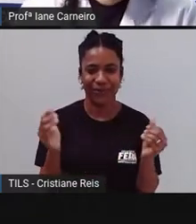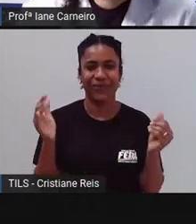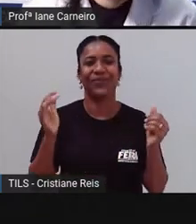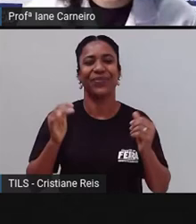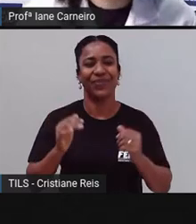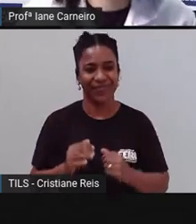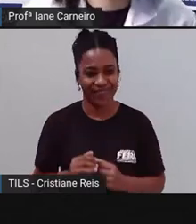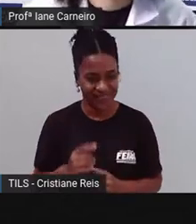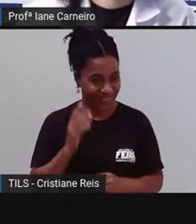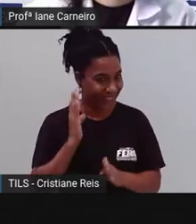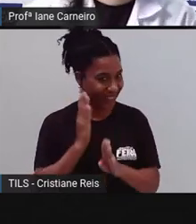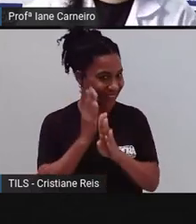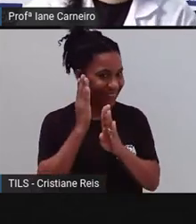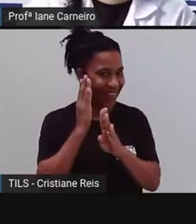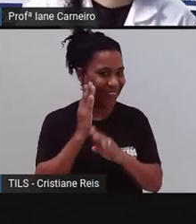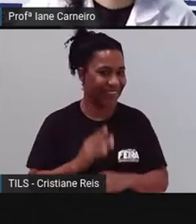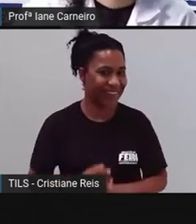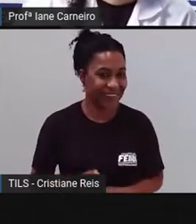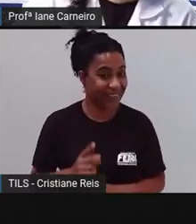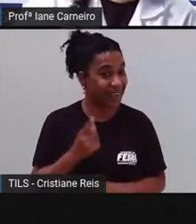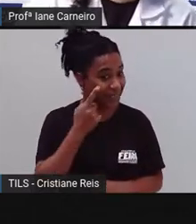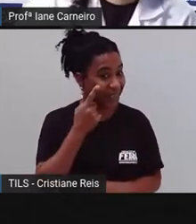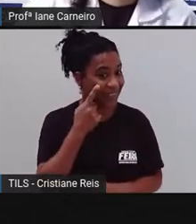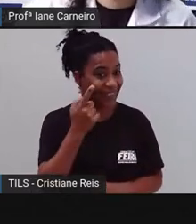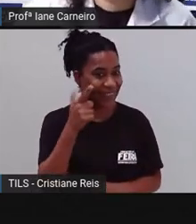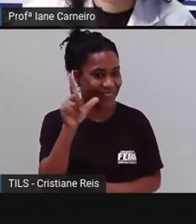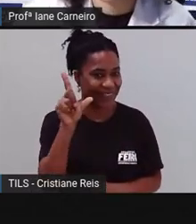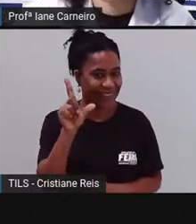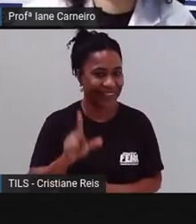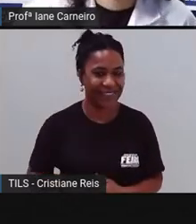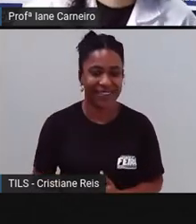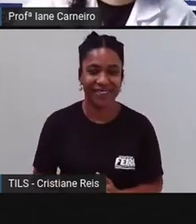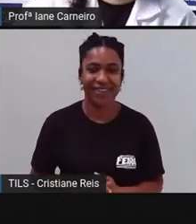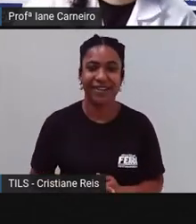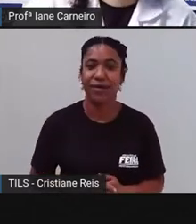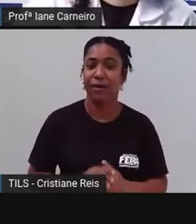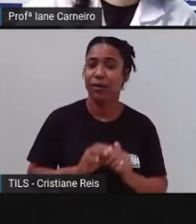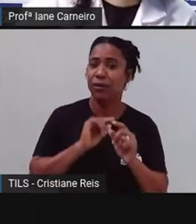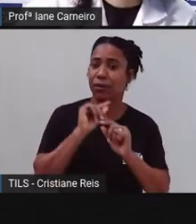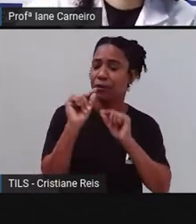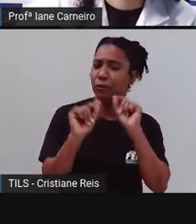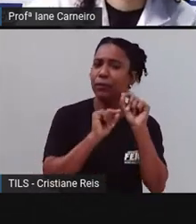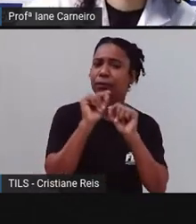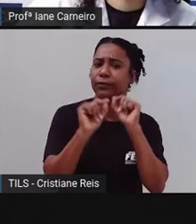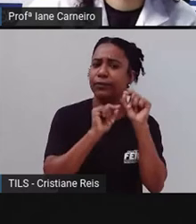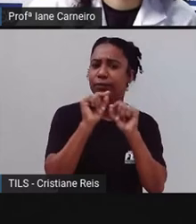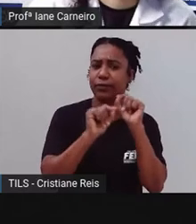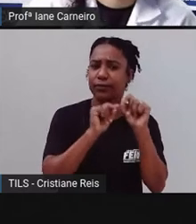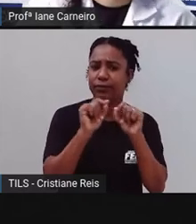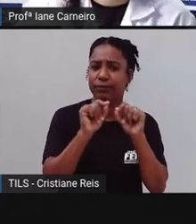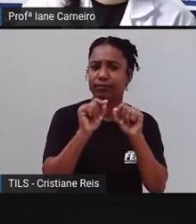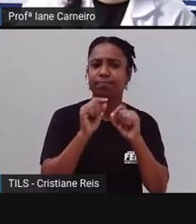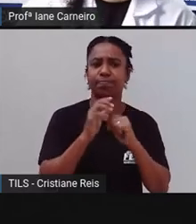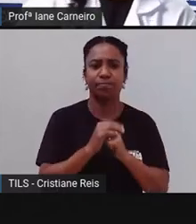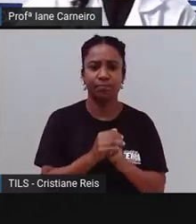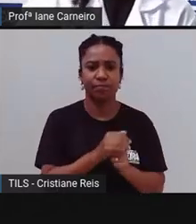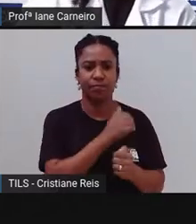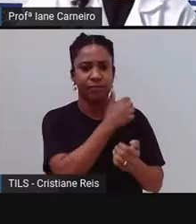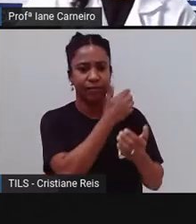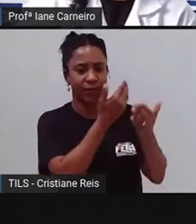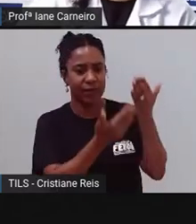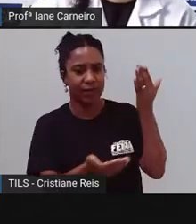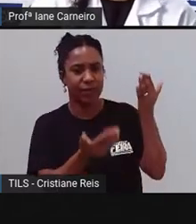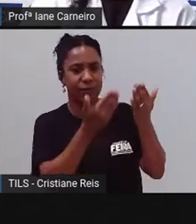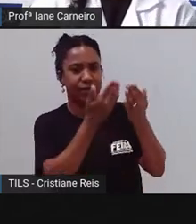Vamos lá, então, para a próxima. O que é, o que é? Quanto mais se perde, mais se